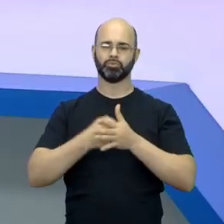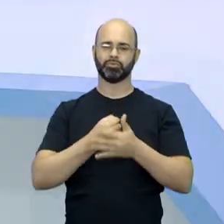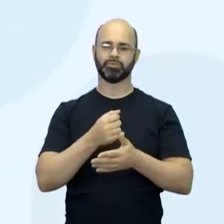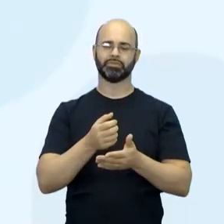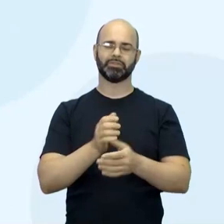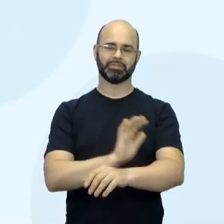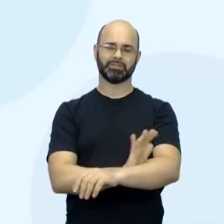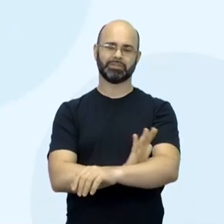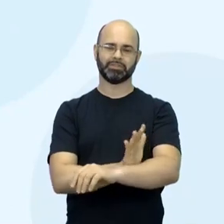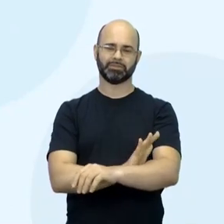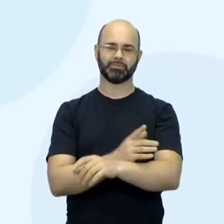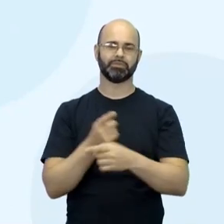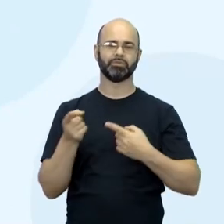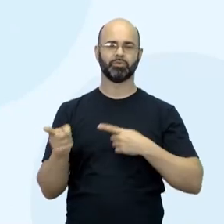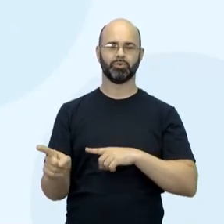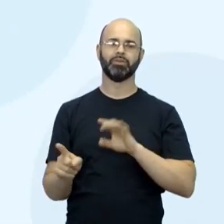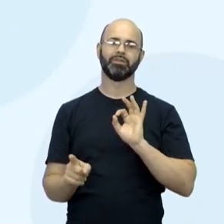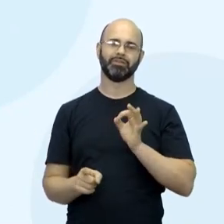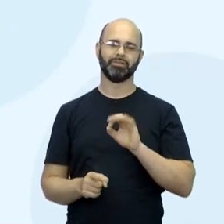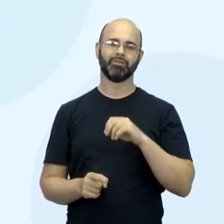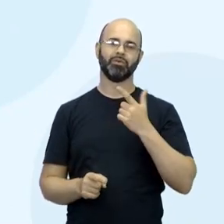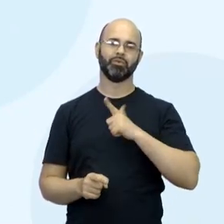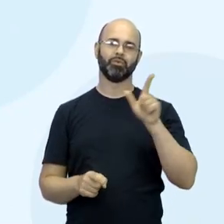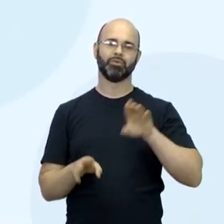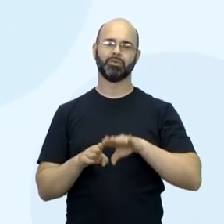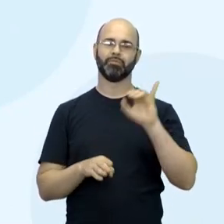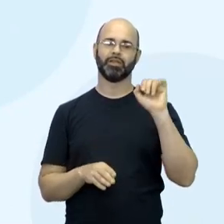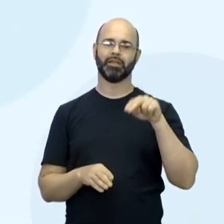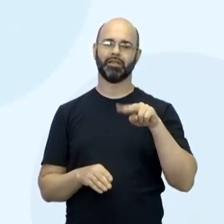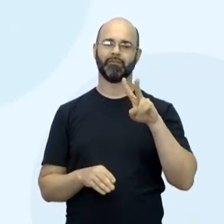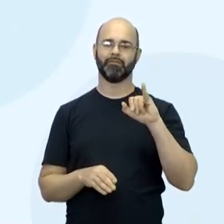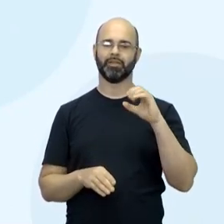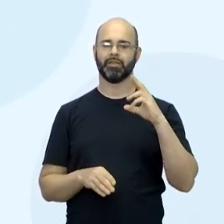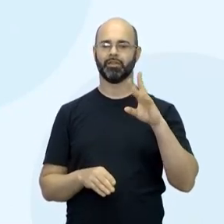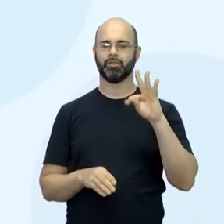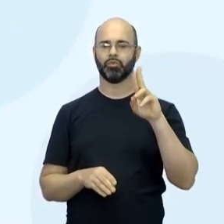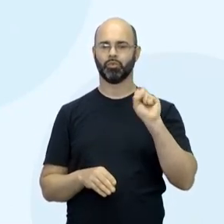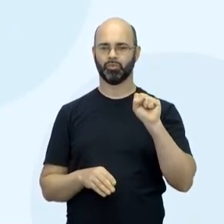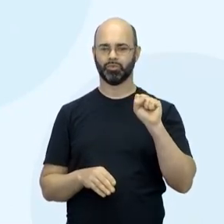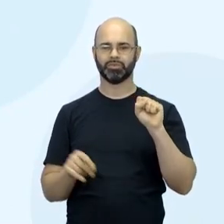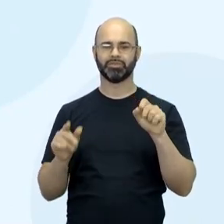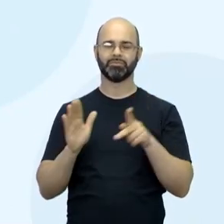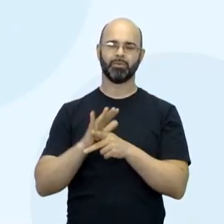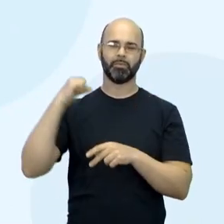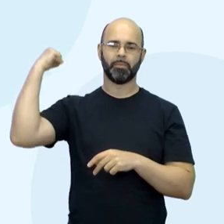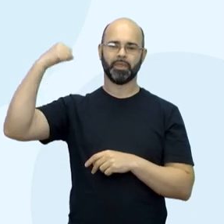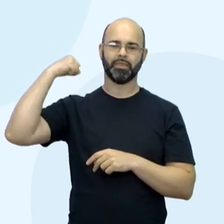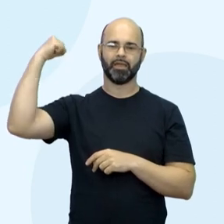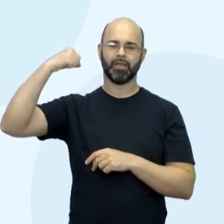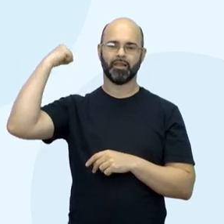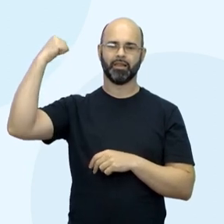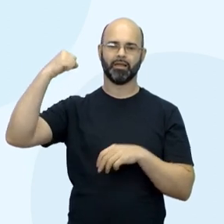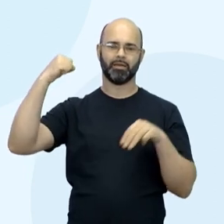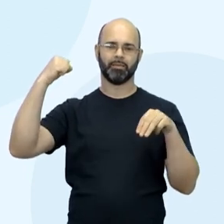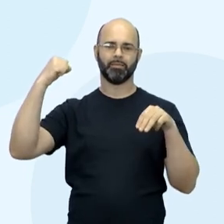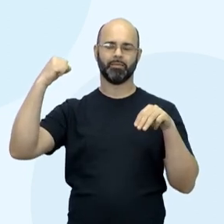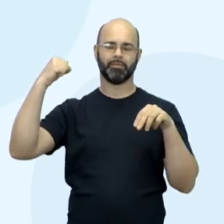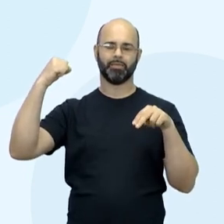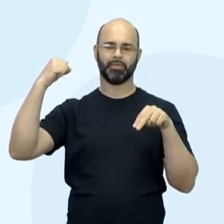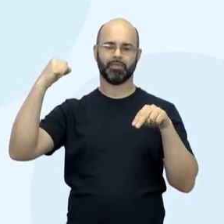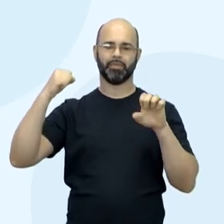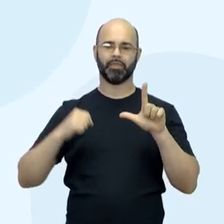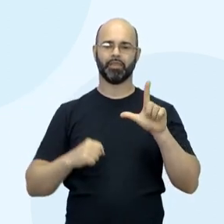lembrar de Invictus também, que conta aí a história do... Mandela. Do Mandela, né? Exato. Que foi legal também, jardineiro fiel. uma